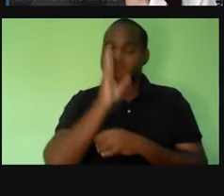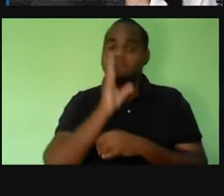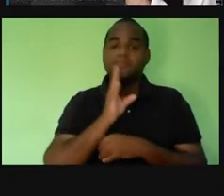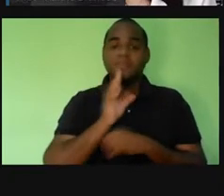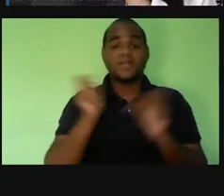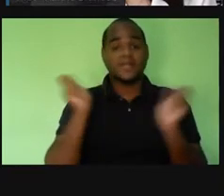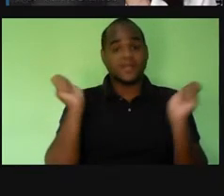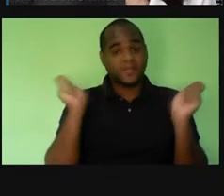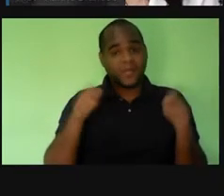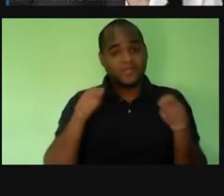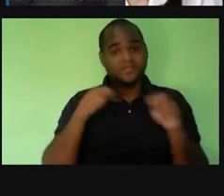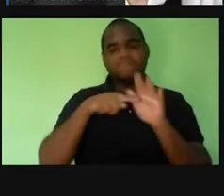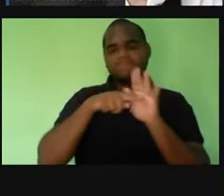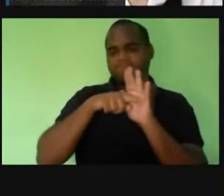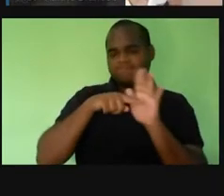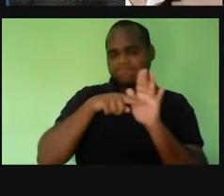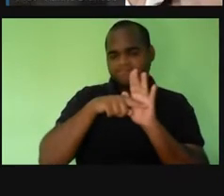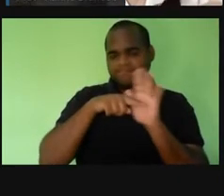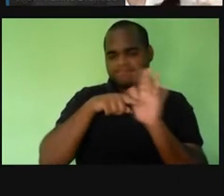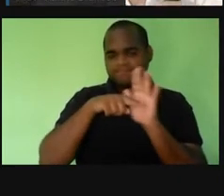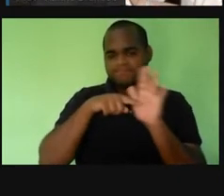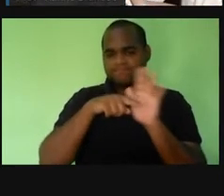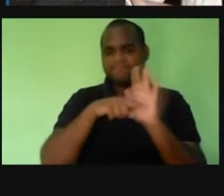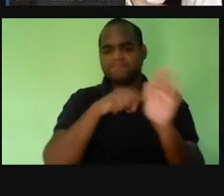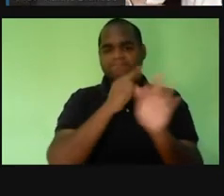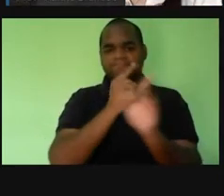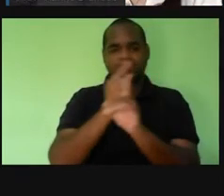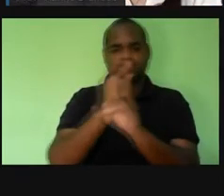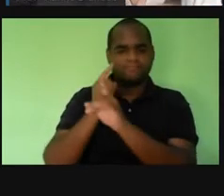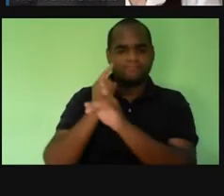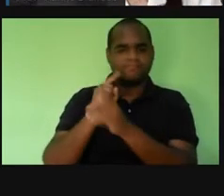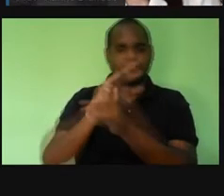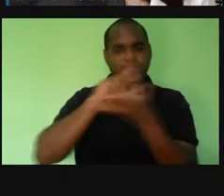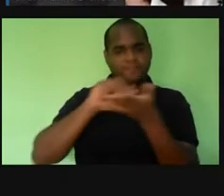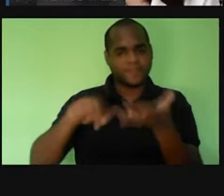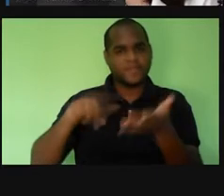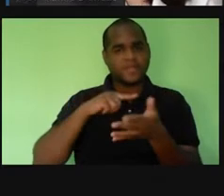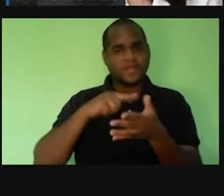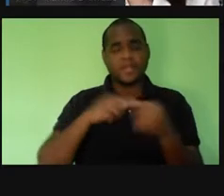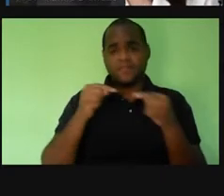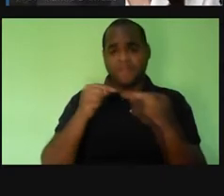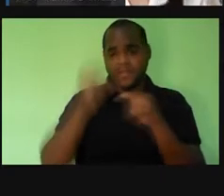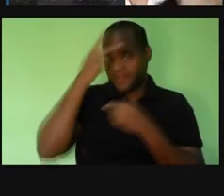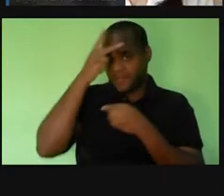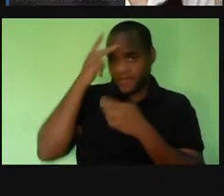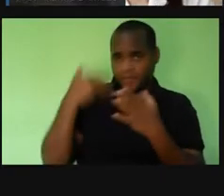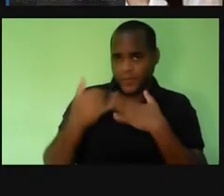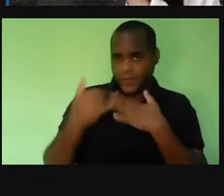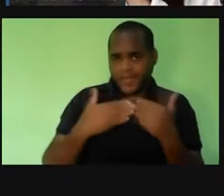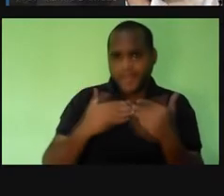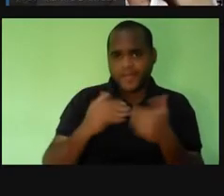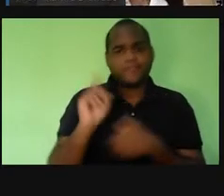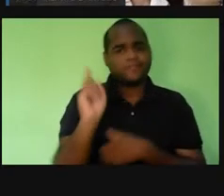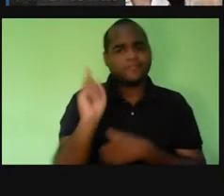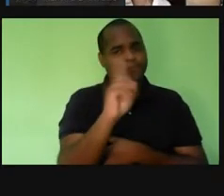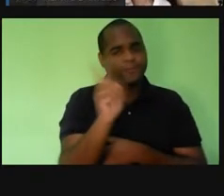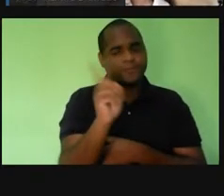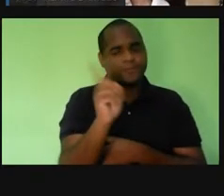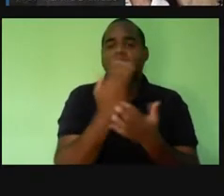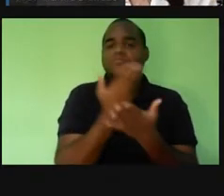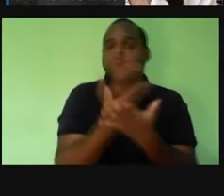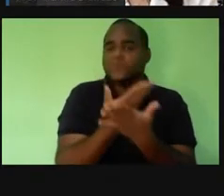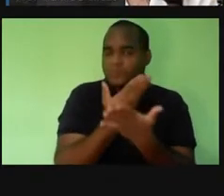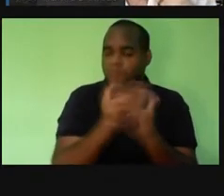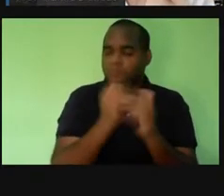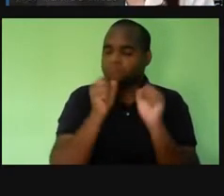em pesquisa. Então, não são simulações feitas, vamos pensar assim, por qualquer pessoa. Não, foram estudadas, são baseadas